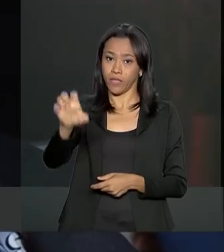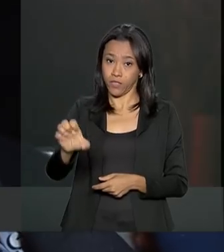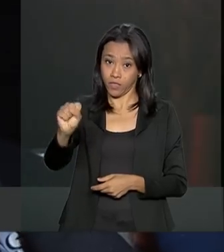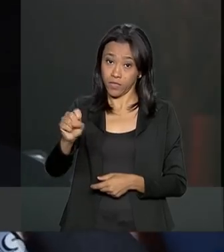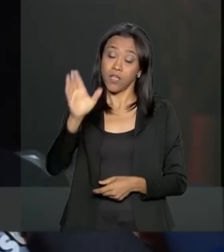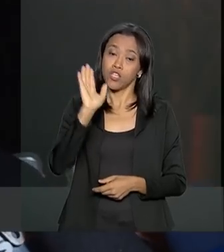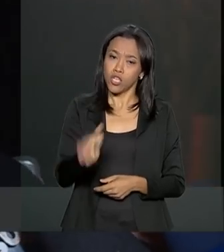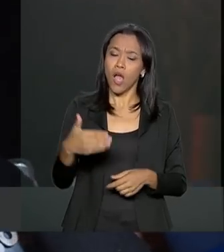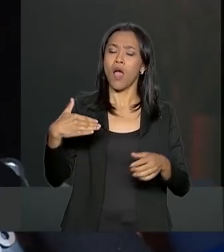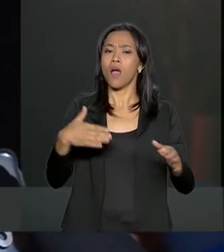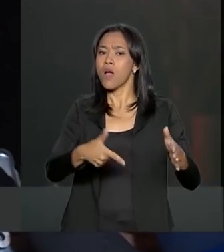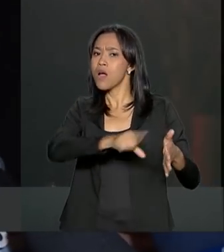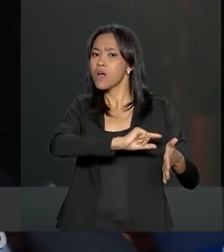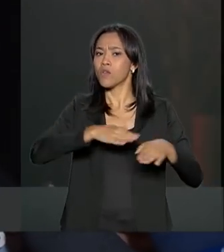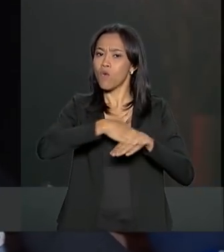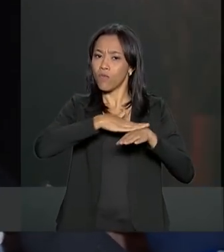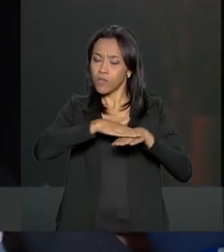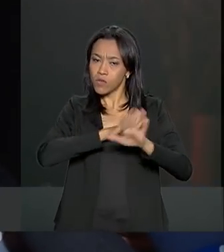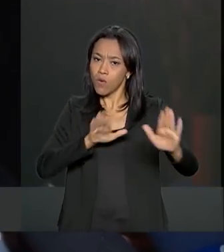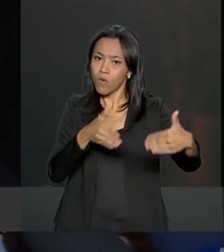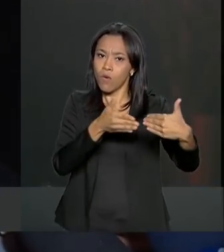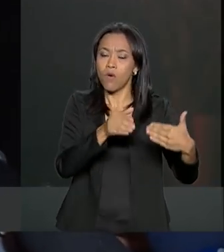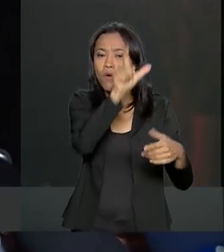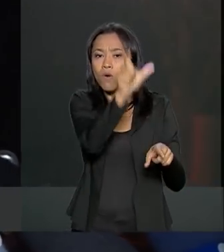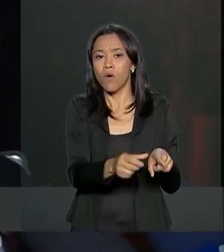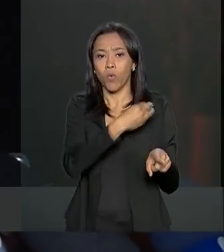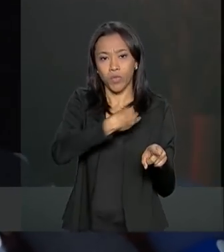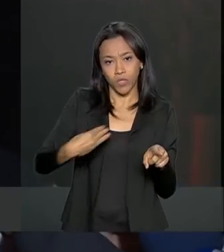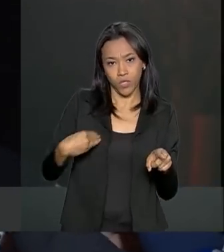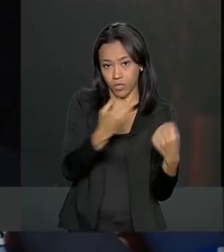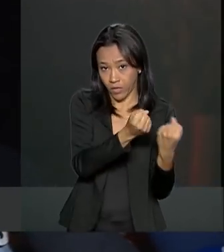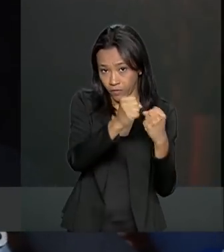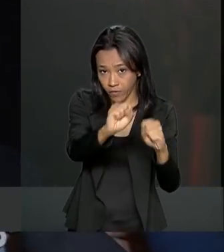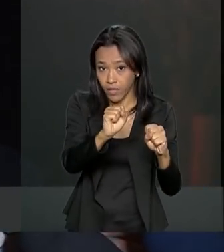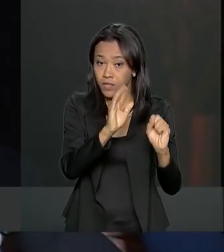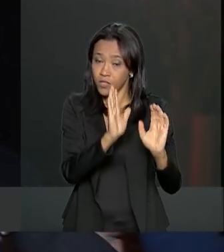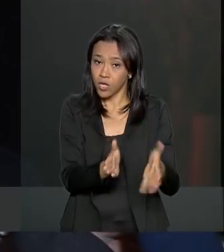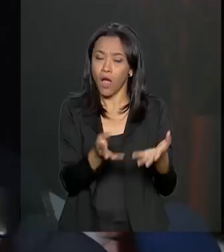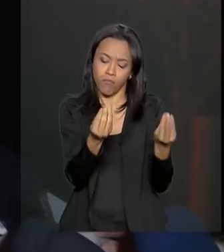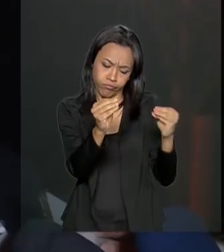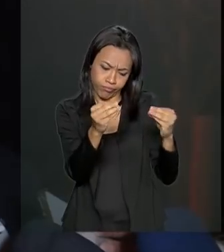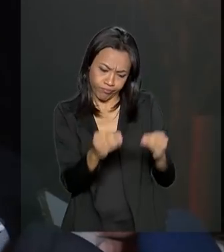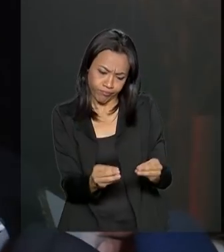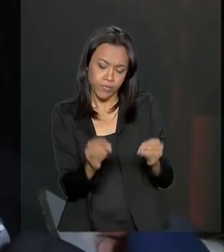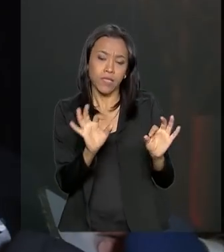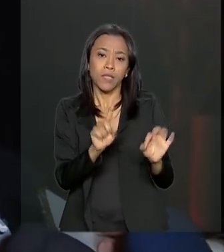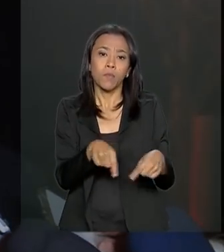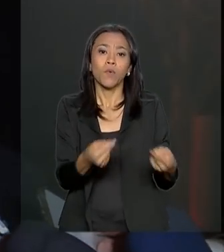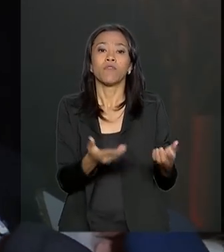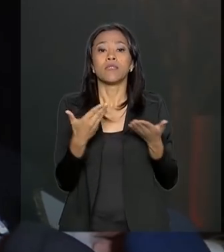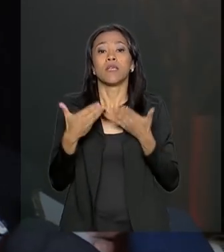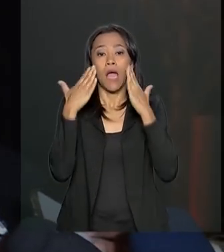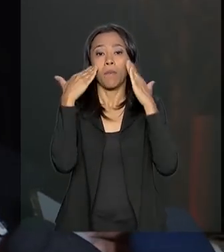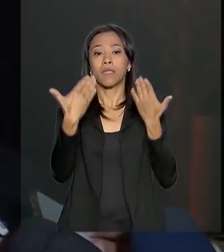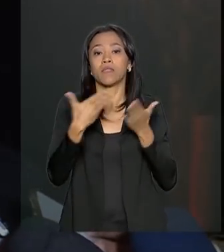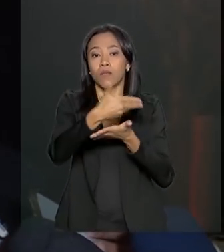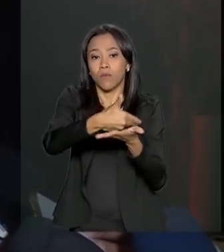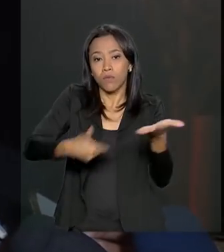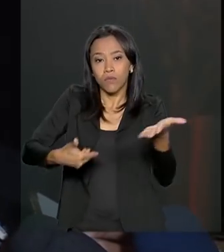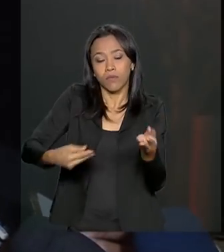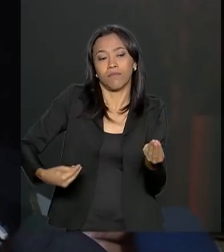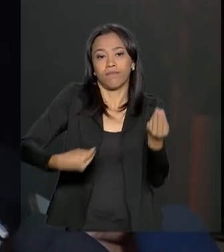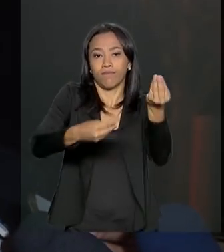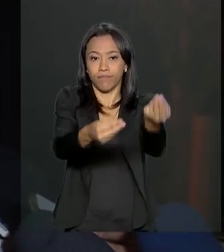pontos que são essenciais e, a partir daí, apresentada que seja à nossa Câmara, ao nosso Congresso, ele dará